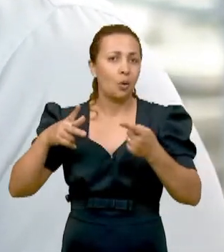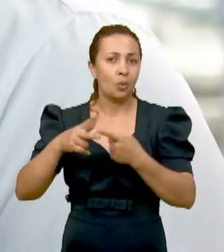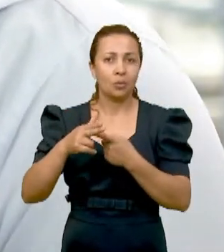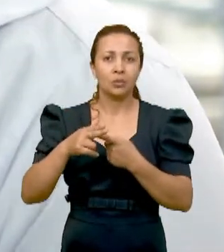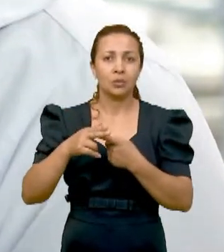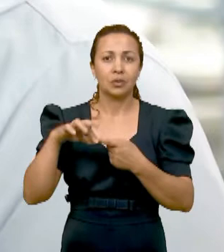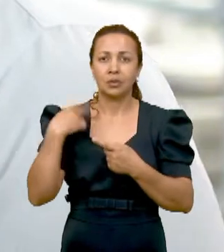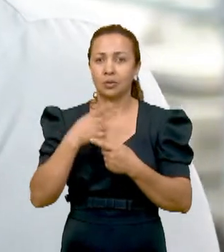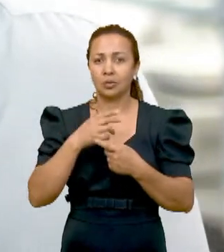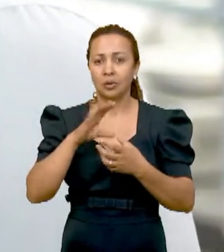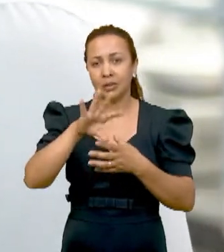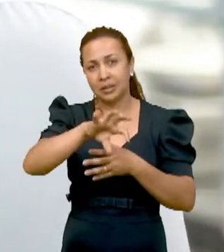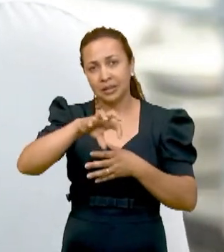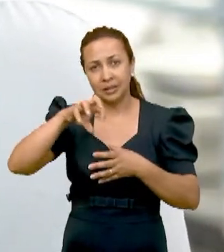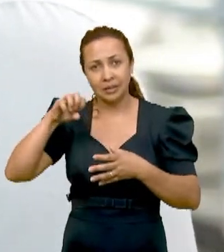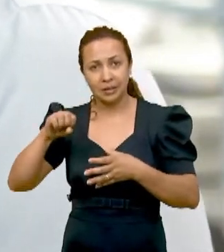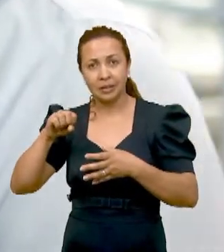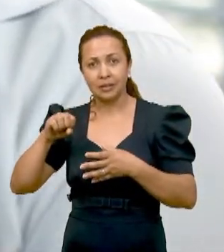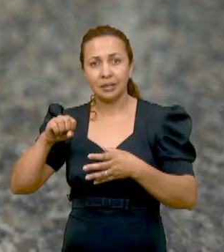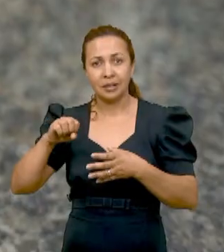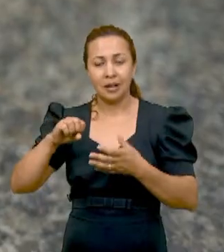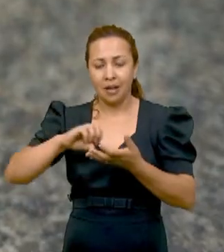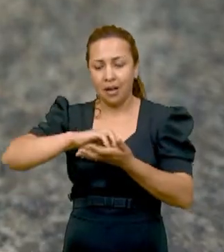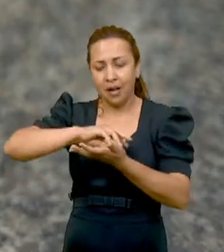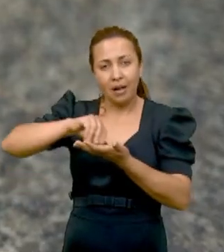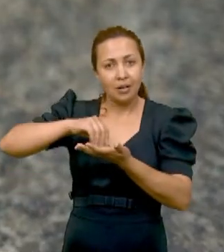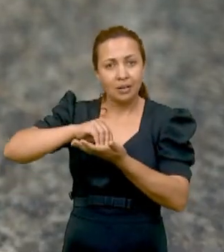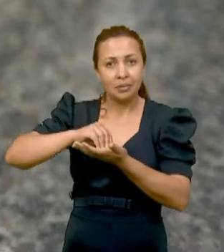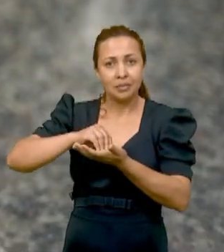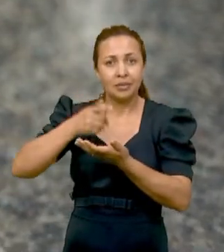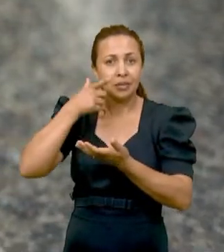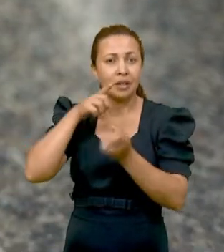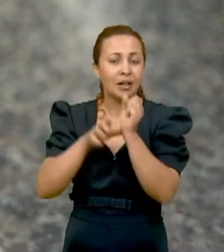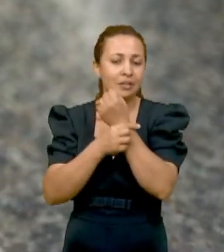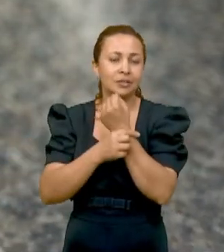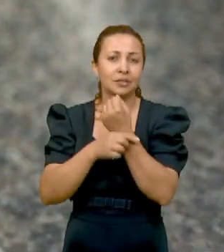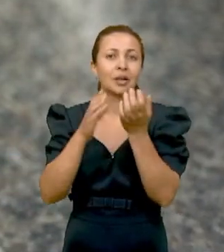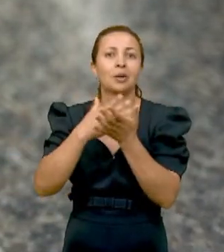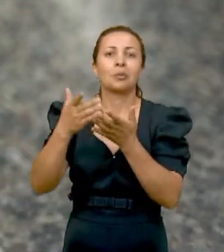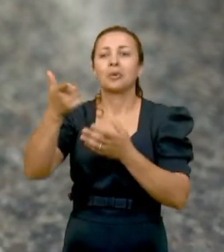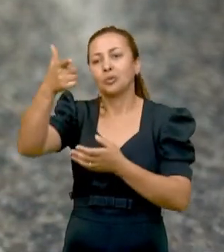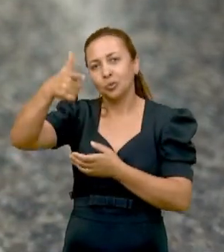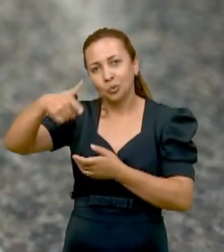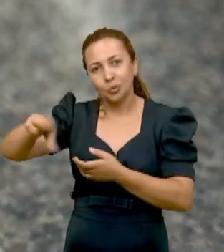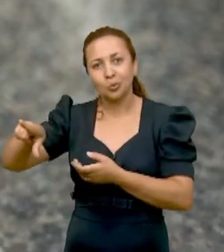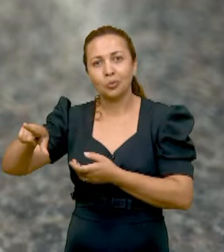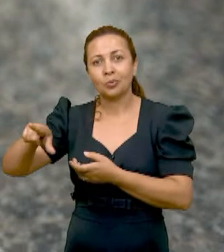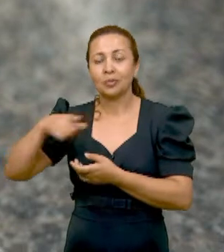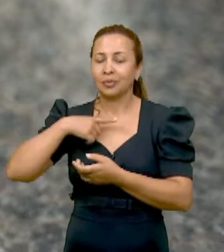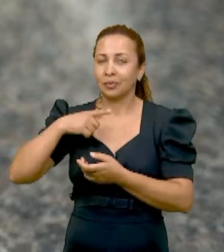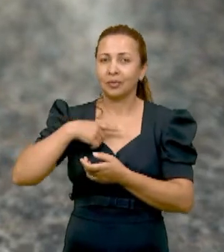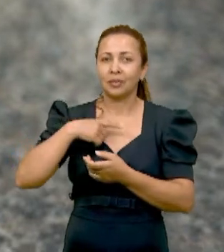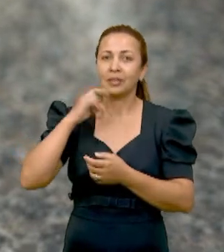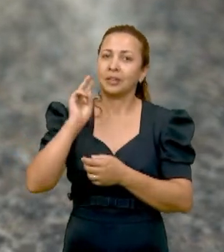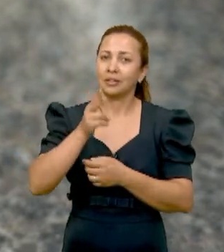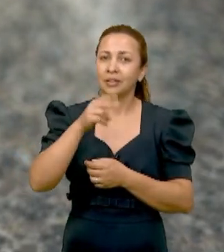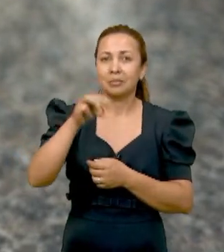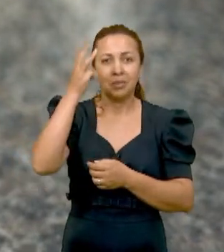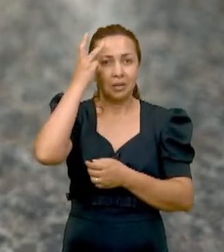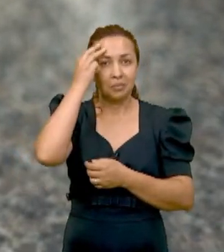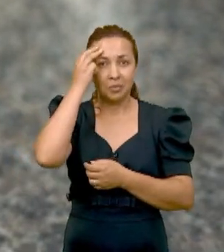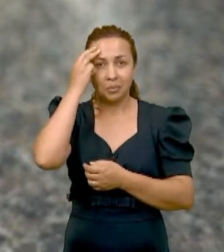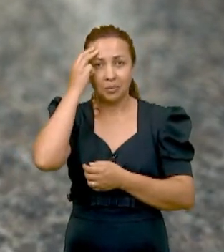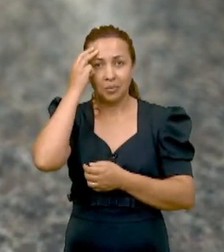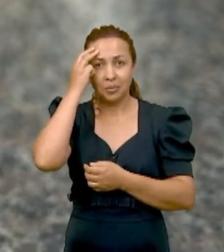esse estímulo e a gente seca essa semente, garantindo que ela retorne para o momento inicial dela. Então, ela vai ter essa